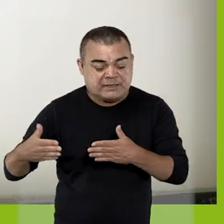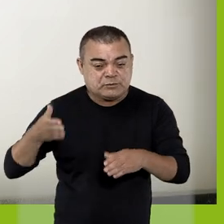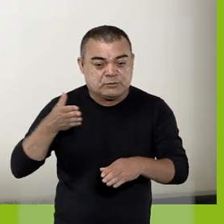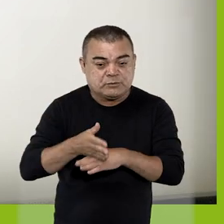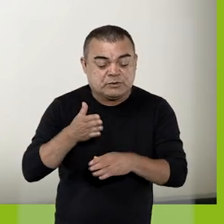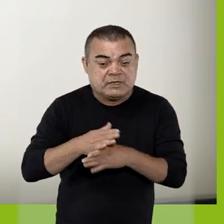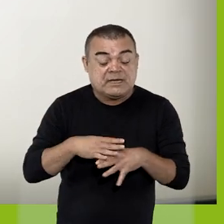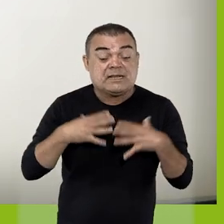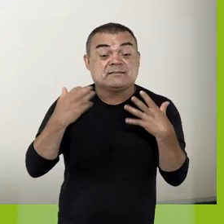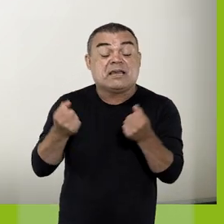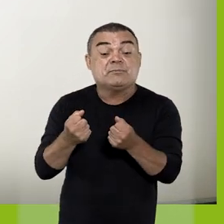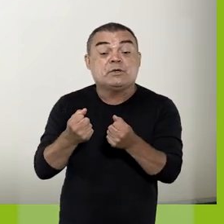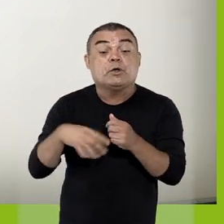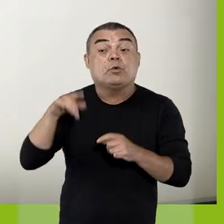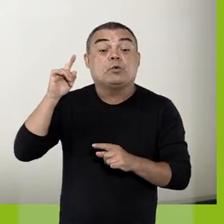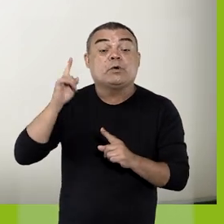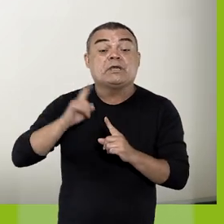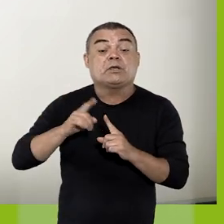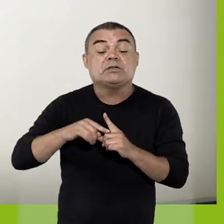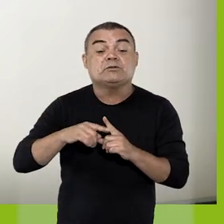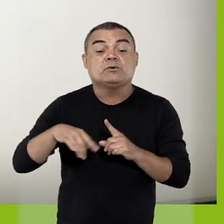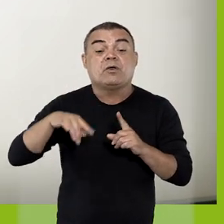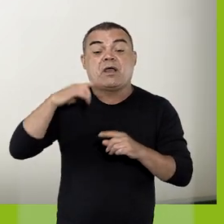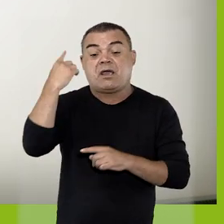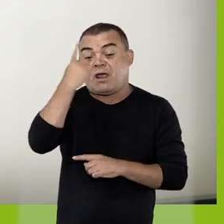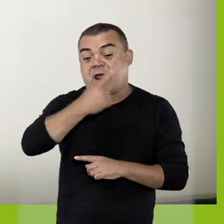o processo recebe o ícone do relógio.